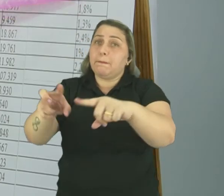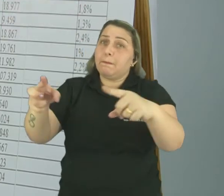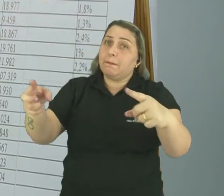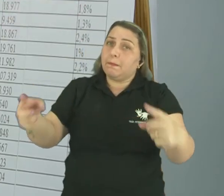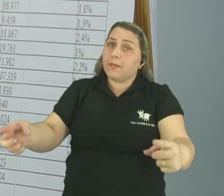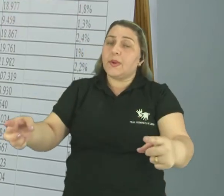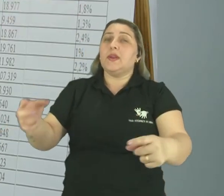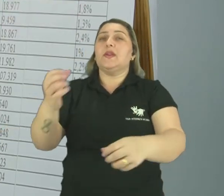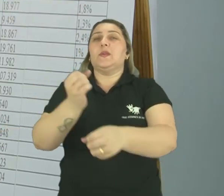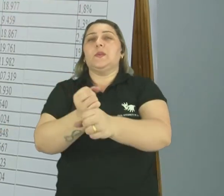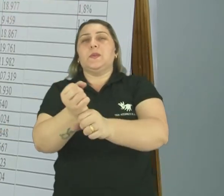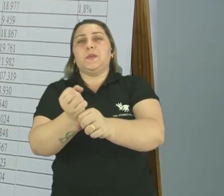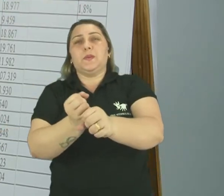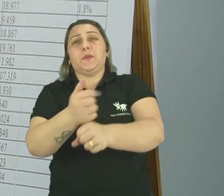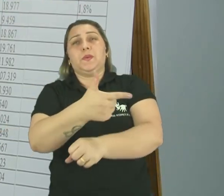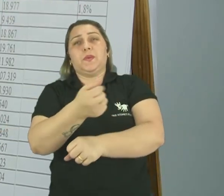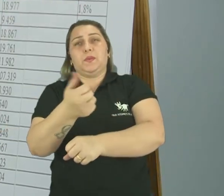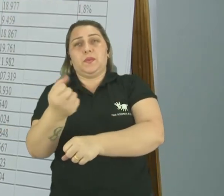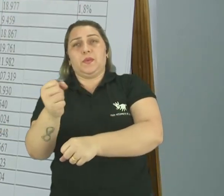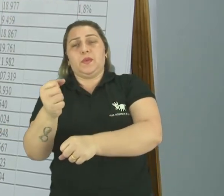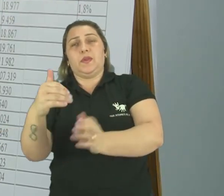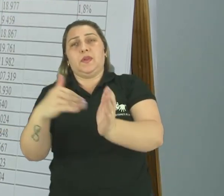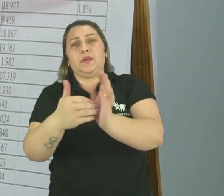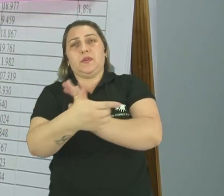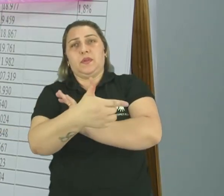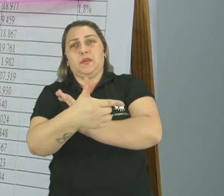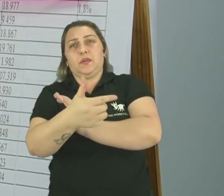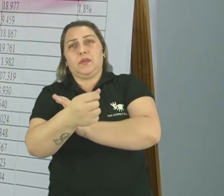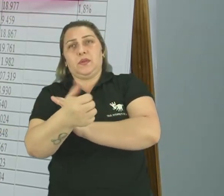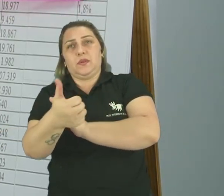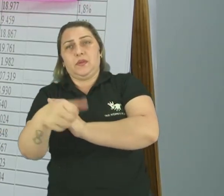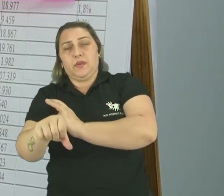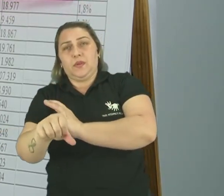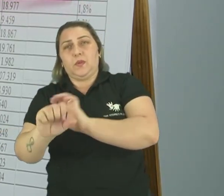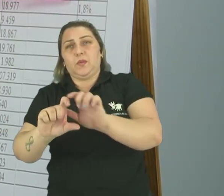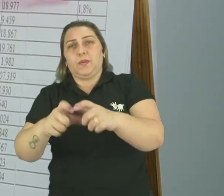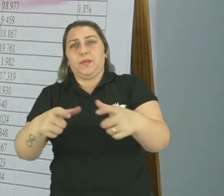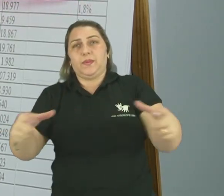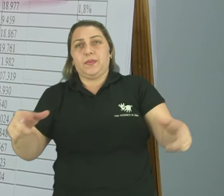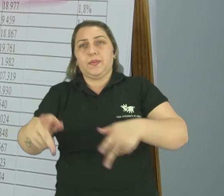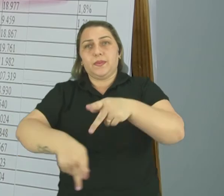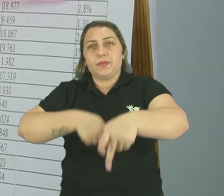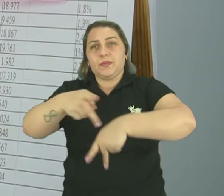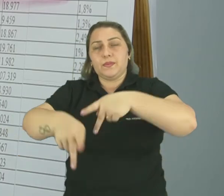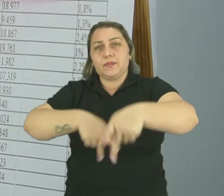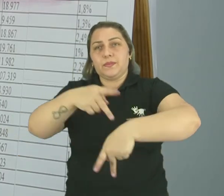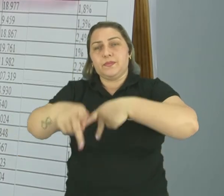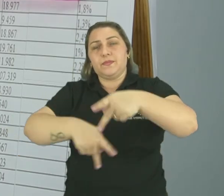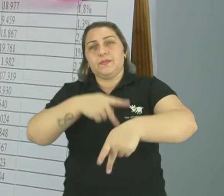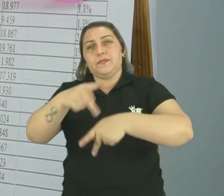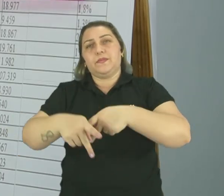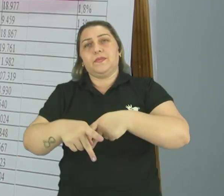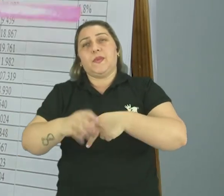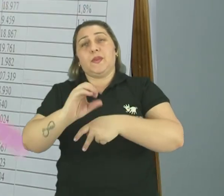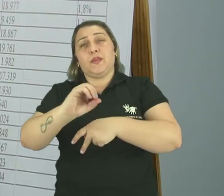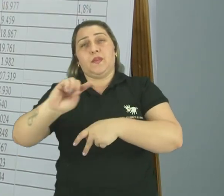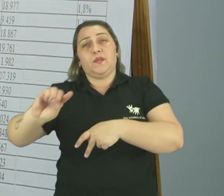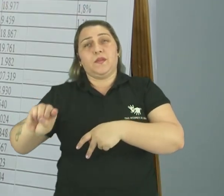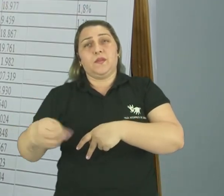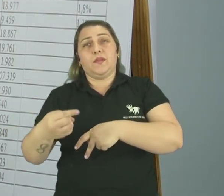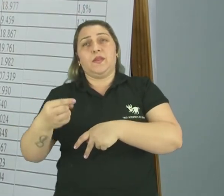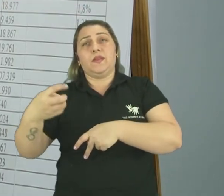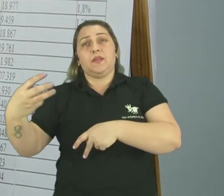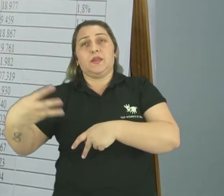Desses anos Entre 2018 e 2019 O crescimento Populacional Foi de 0